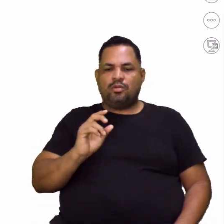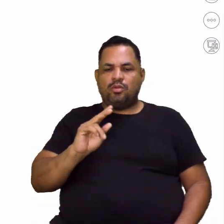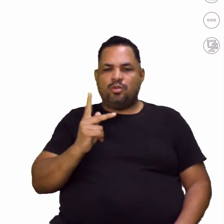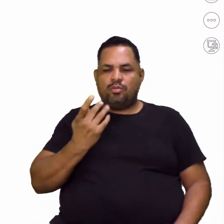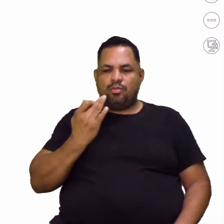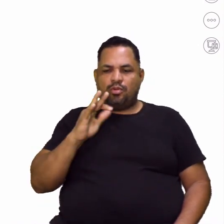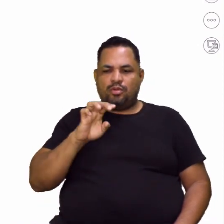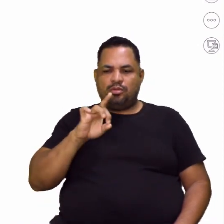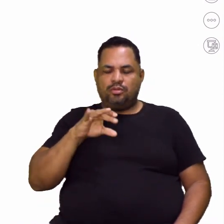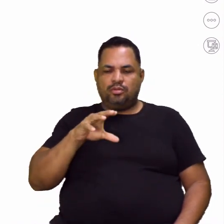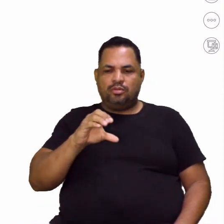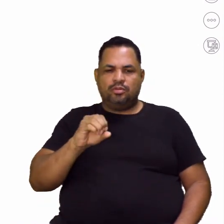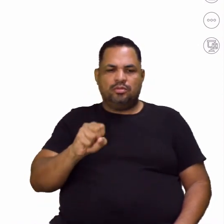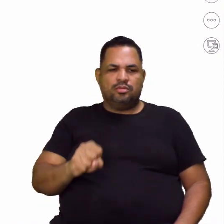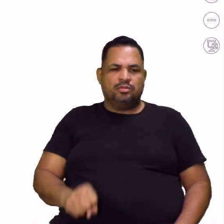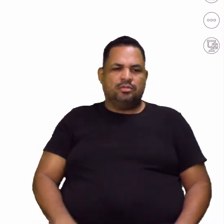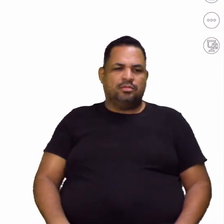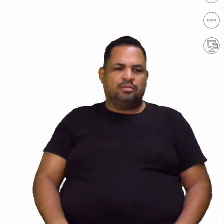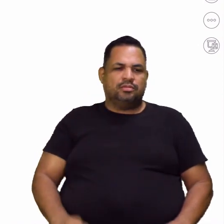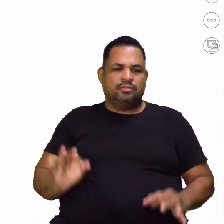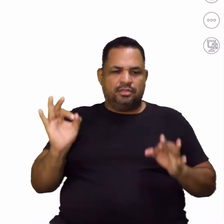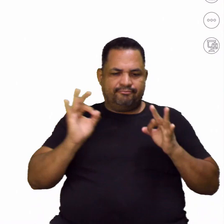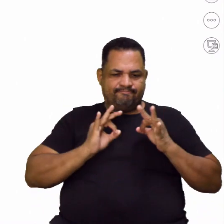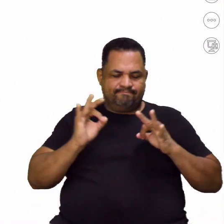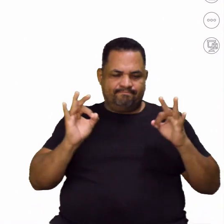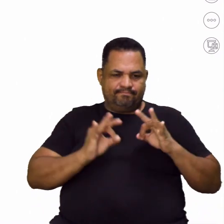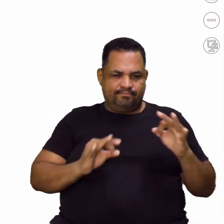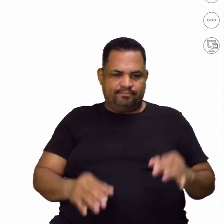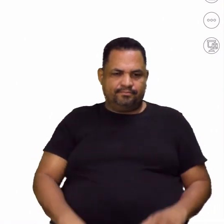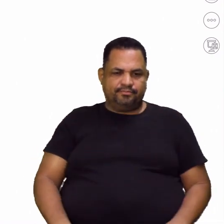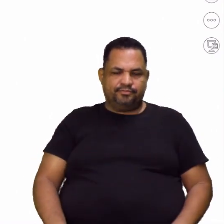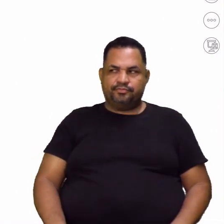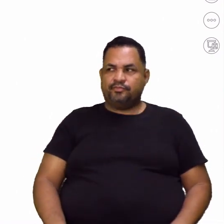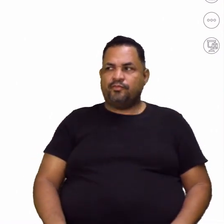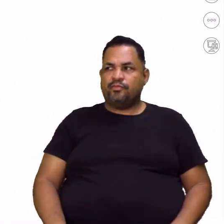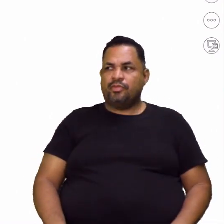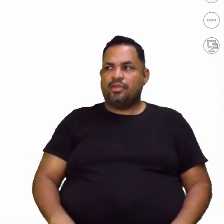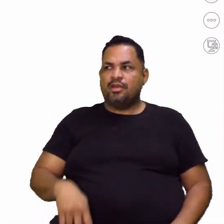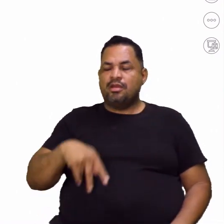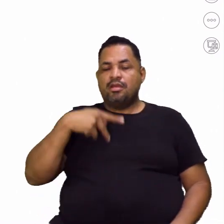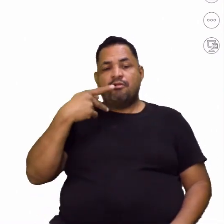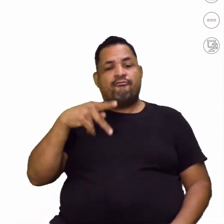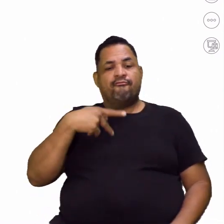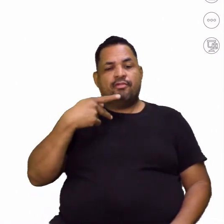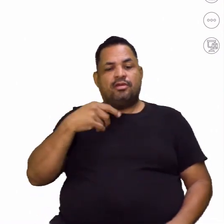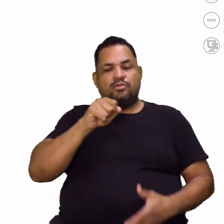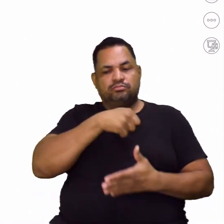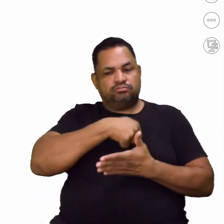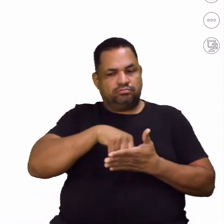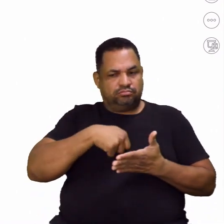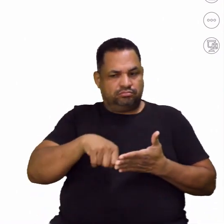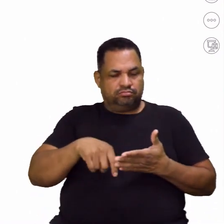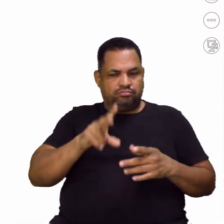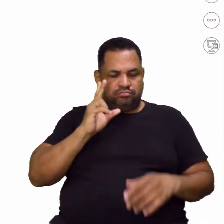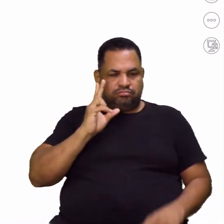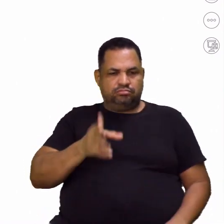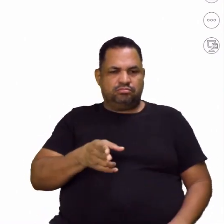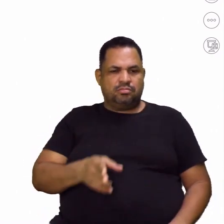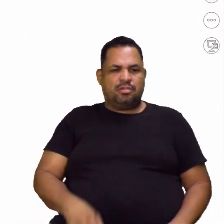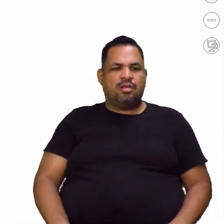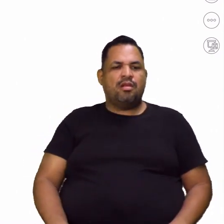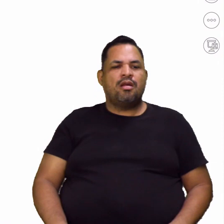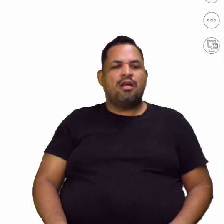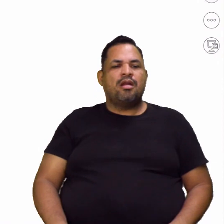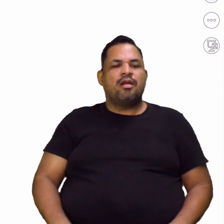tá? Vou dizer assim que são os homônimos perfeitos, tá? Tanto na pronúncia quanto na escrita. Aí,